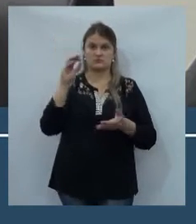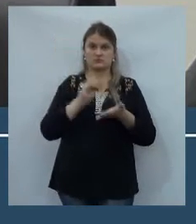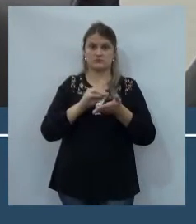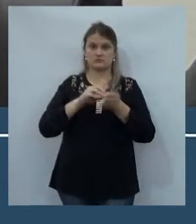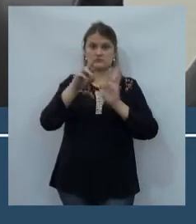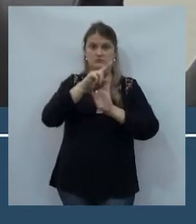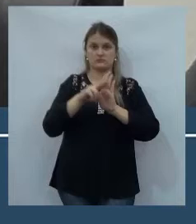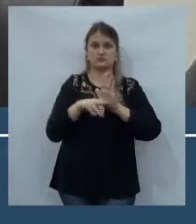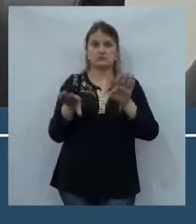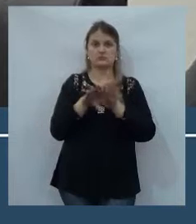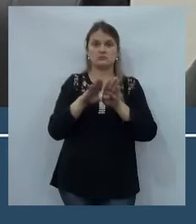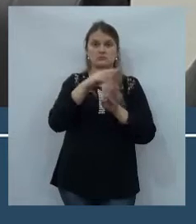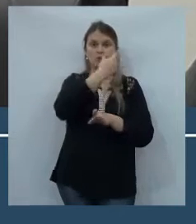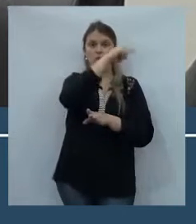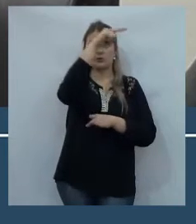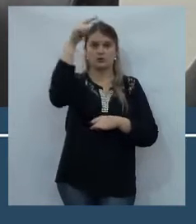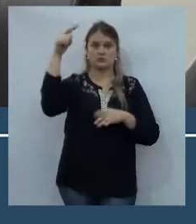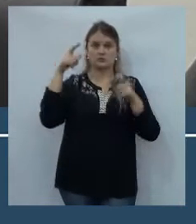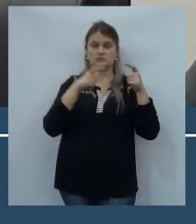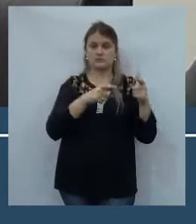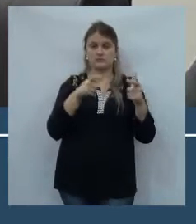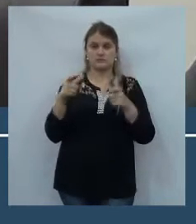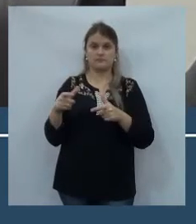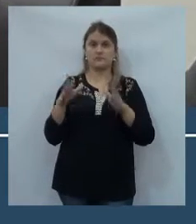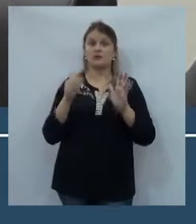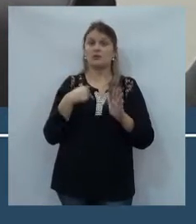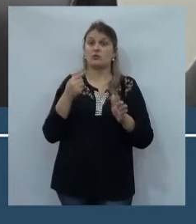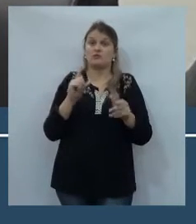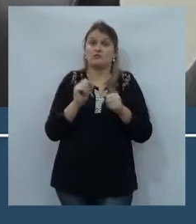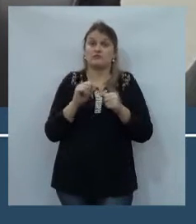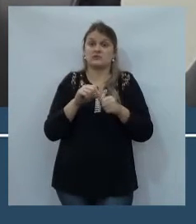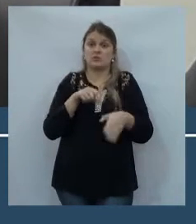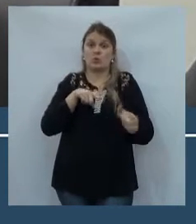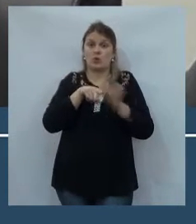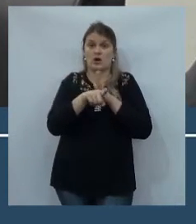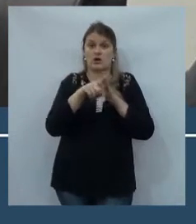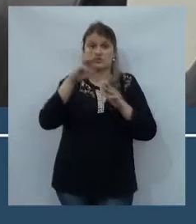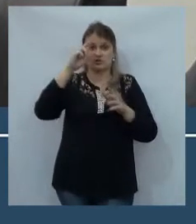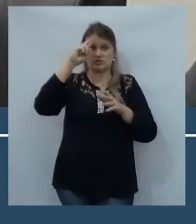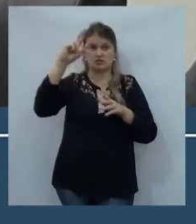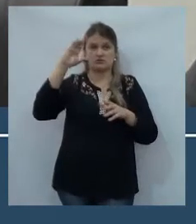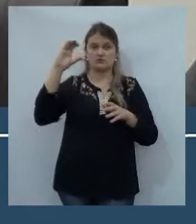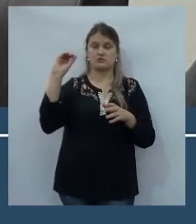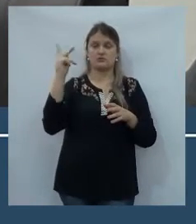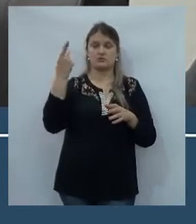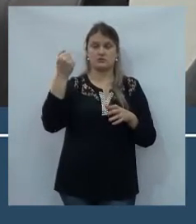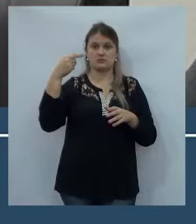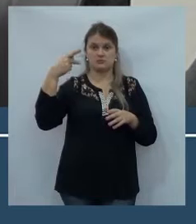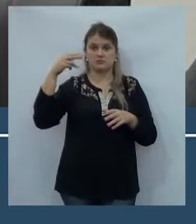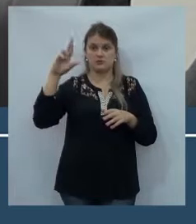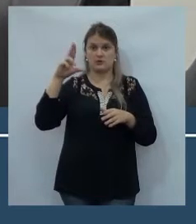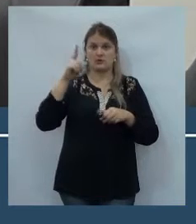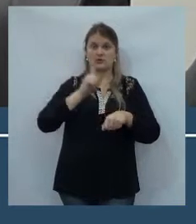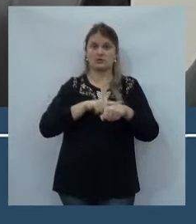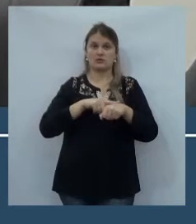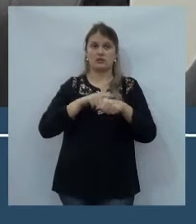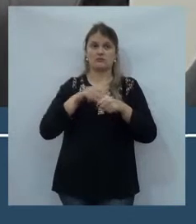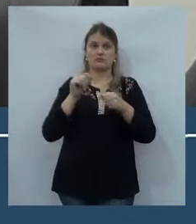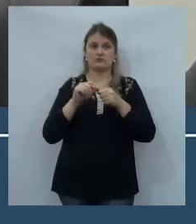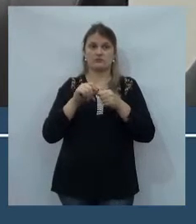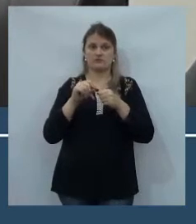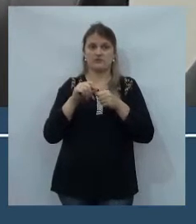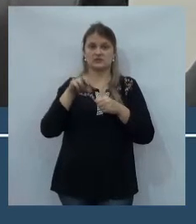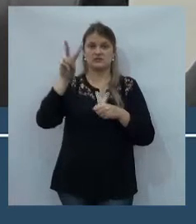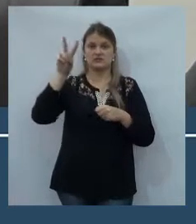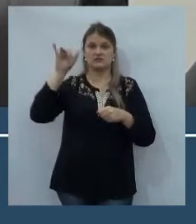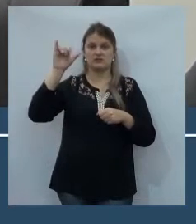também. Eu até lamento que não poderia fazer uma pergunta para o nosso chefe da Coapar, que na época que foi criada a Vila Coradim, que